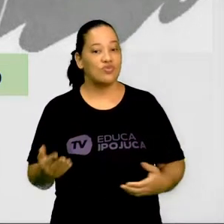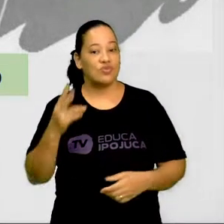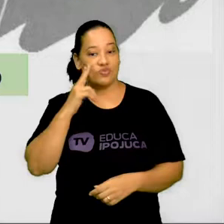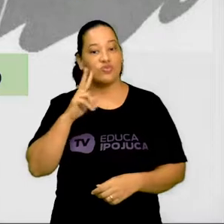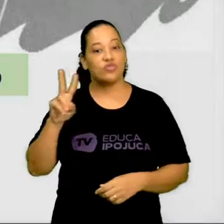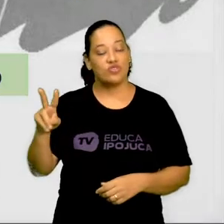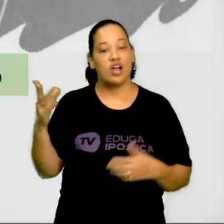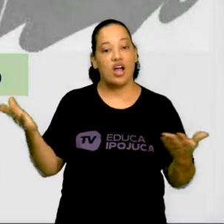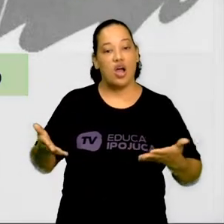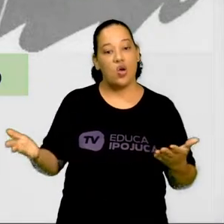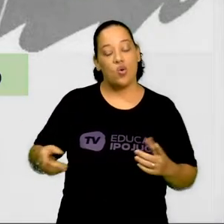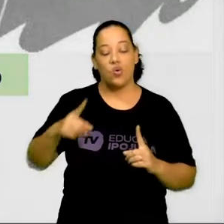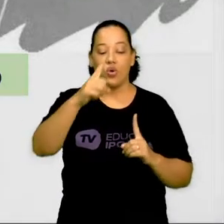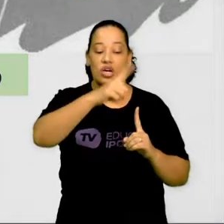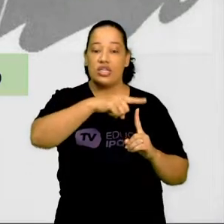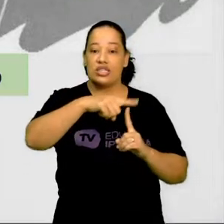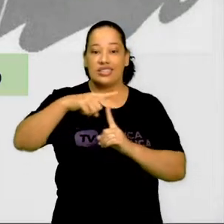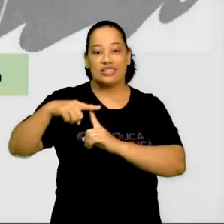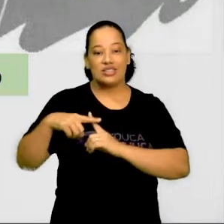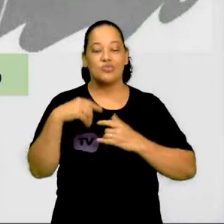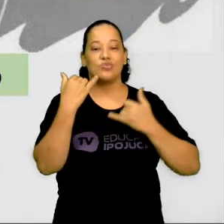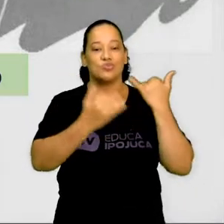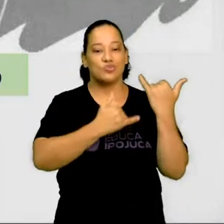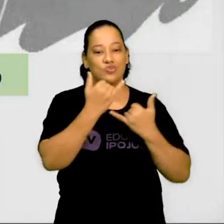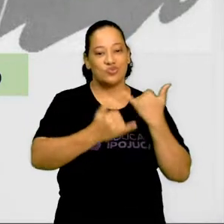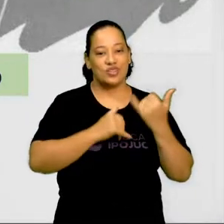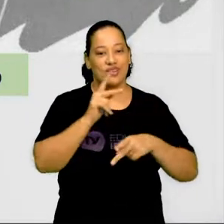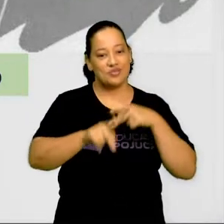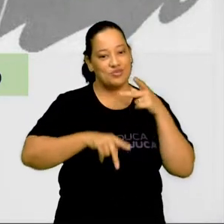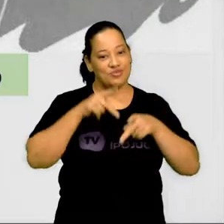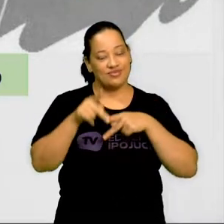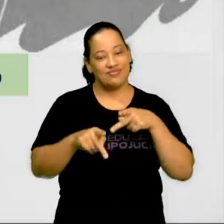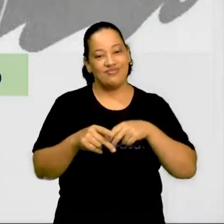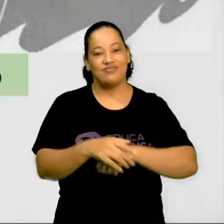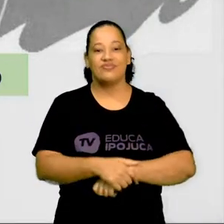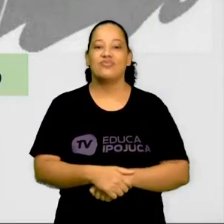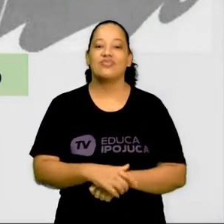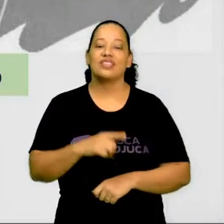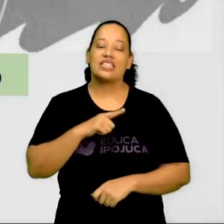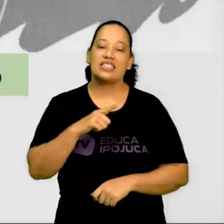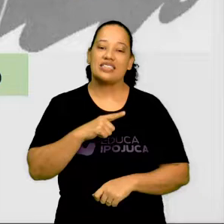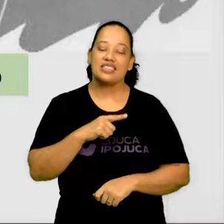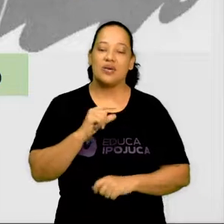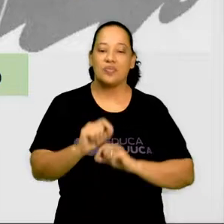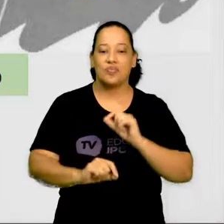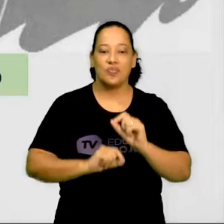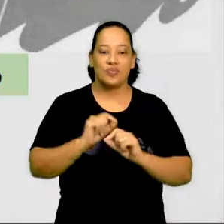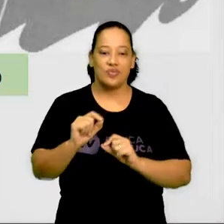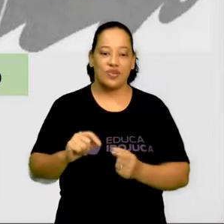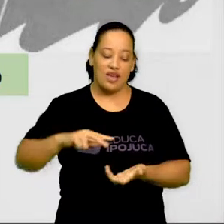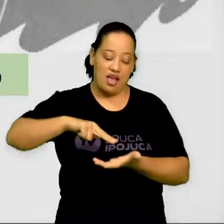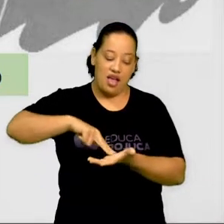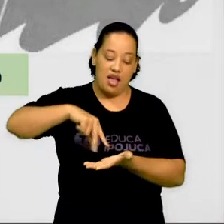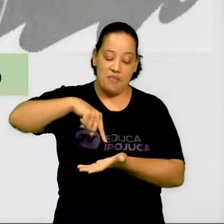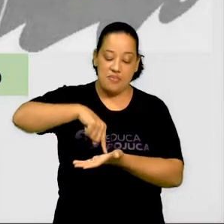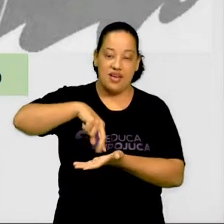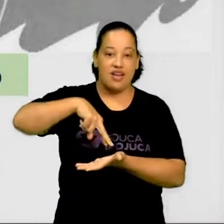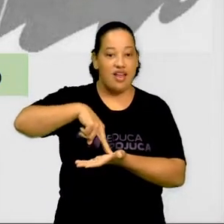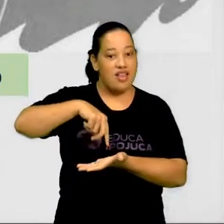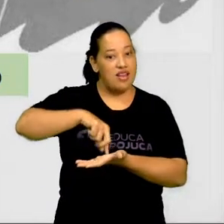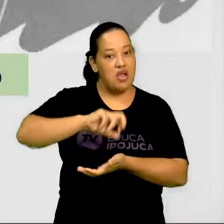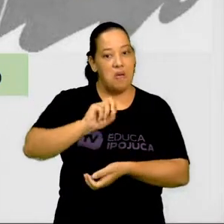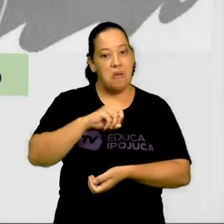alguns tipos de brincadeiras brincadeiras populares. Temos aqui a amarelinha ou